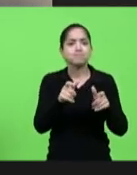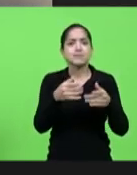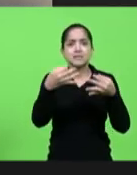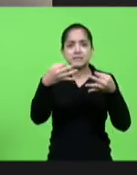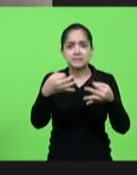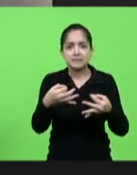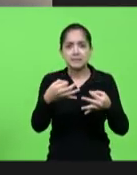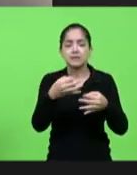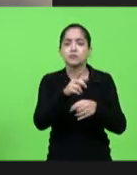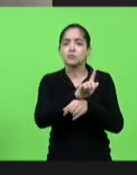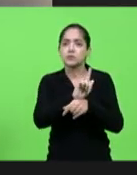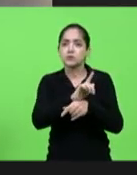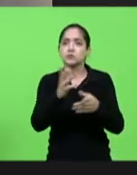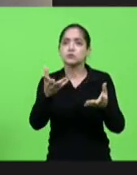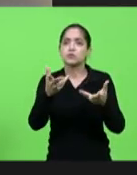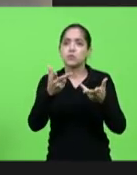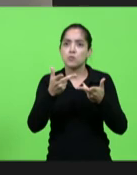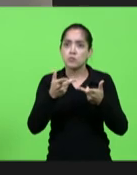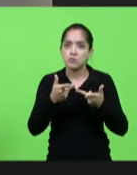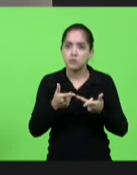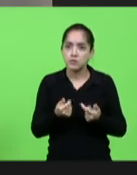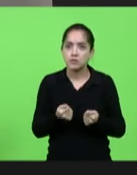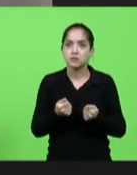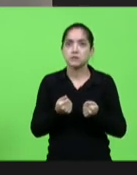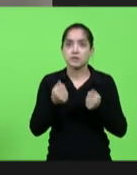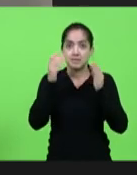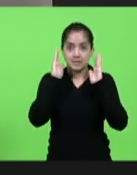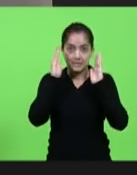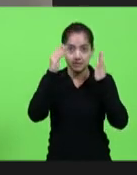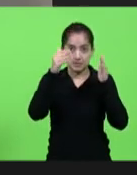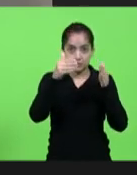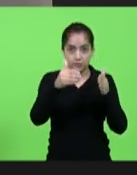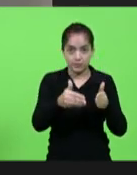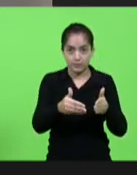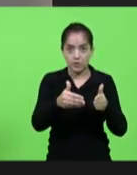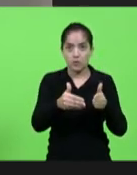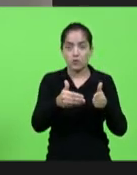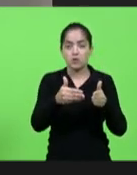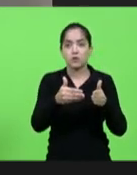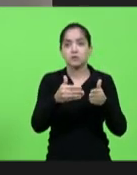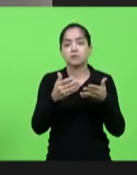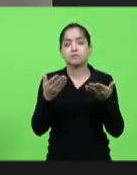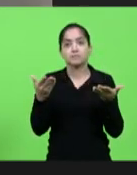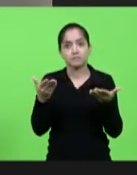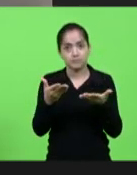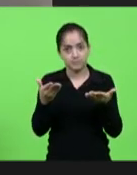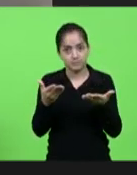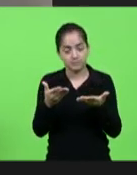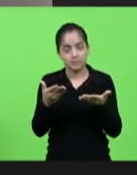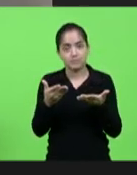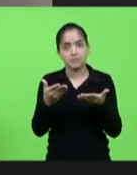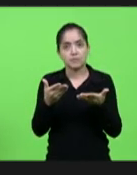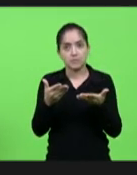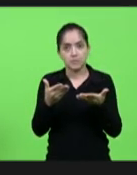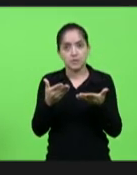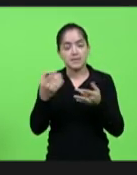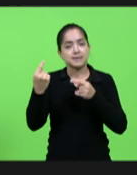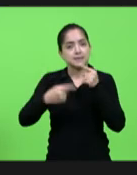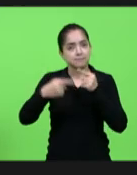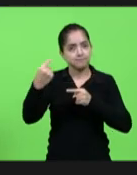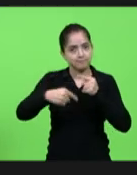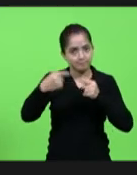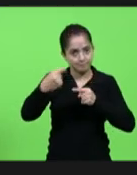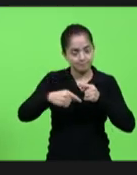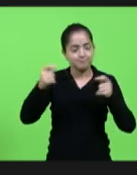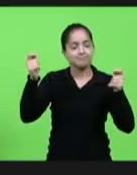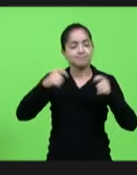qualidade e eu acho que o fórum para parlamentar através desse debate vai